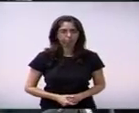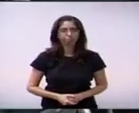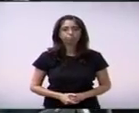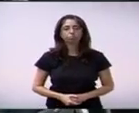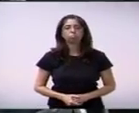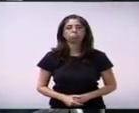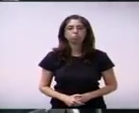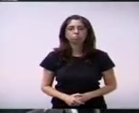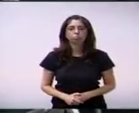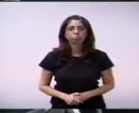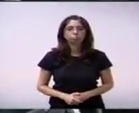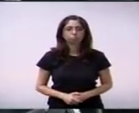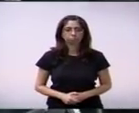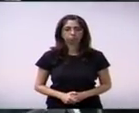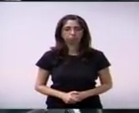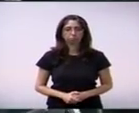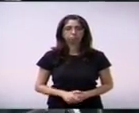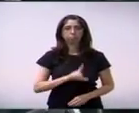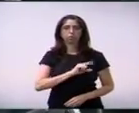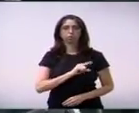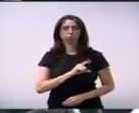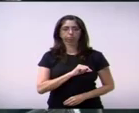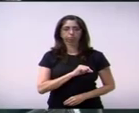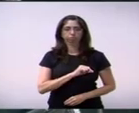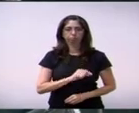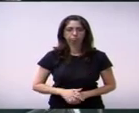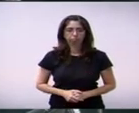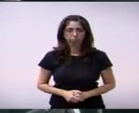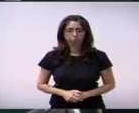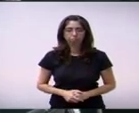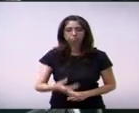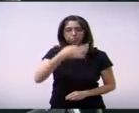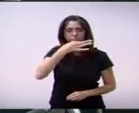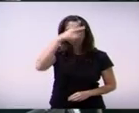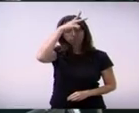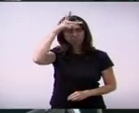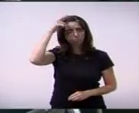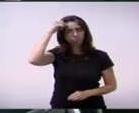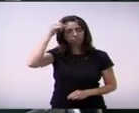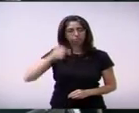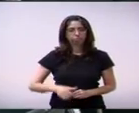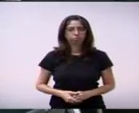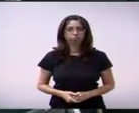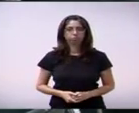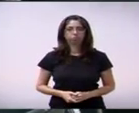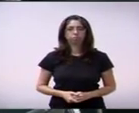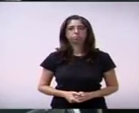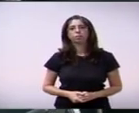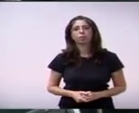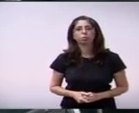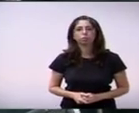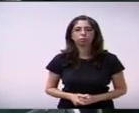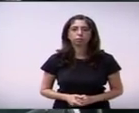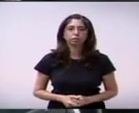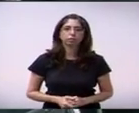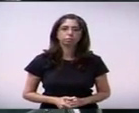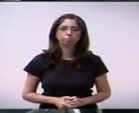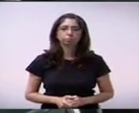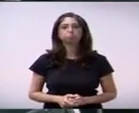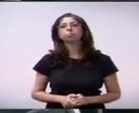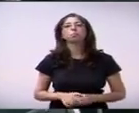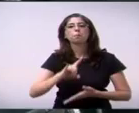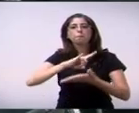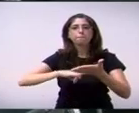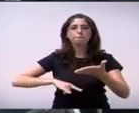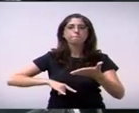191 do vereador Custódio Campos sugere ao executivo realizar a inscrição